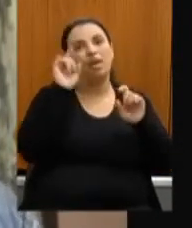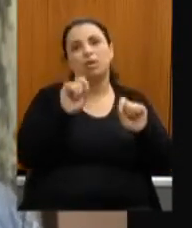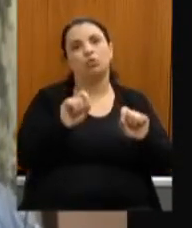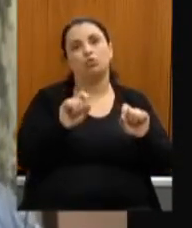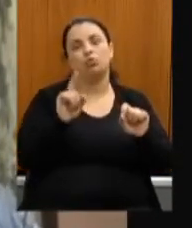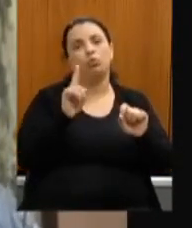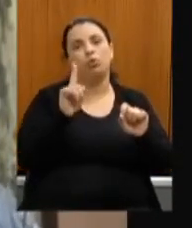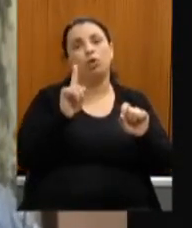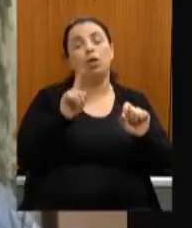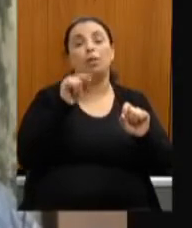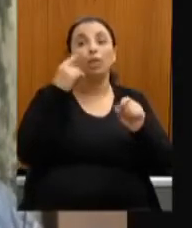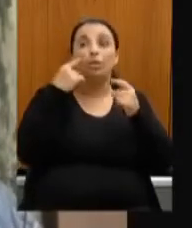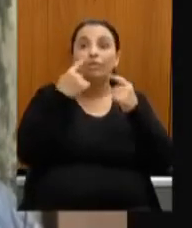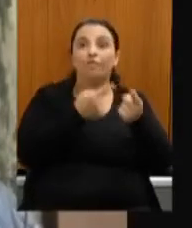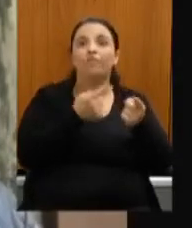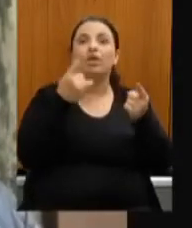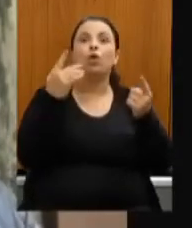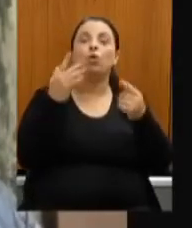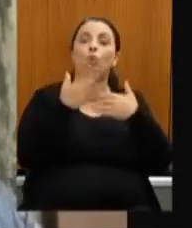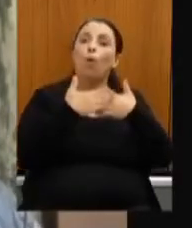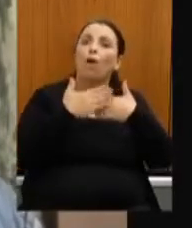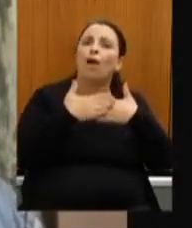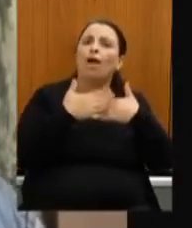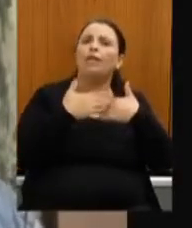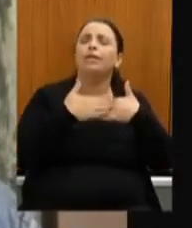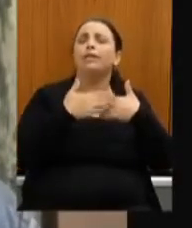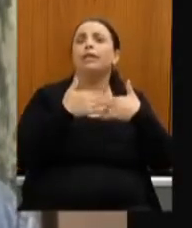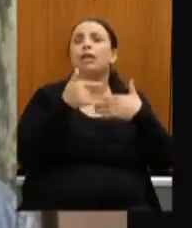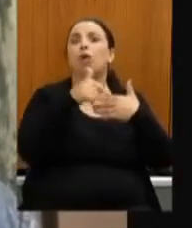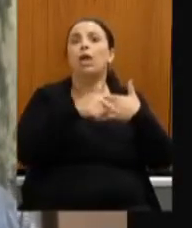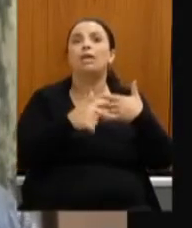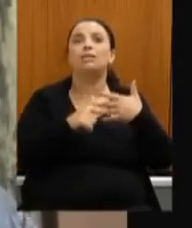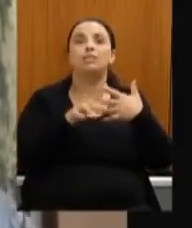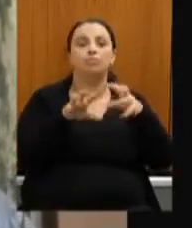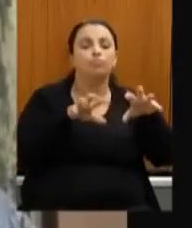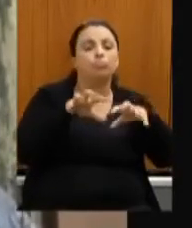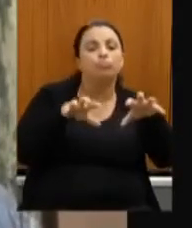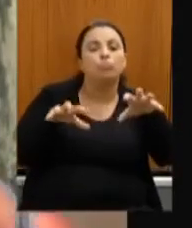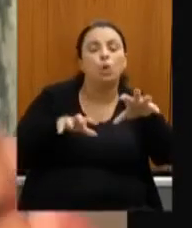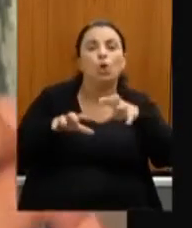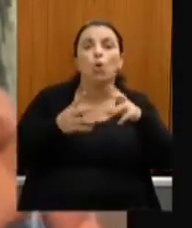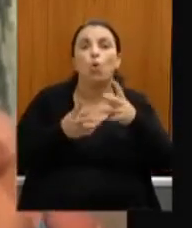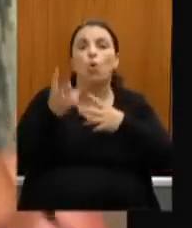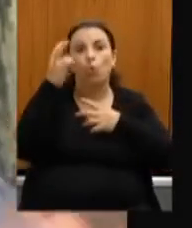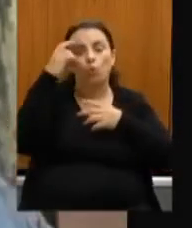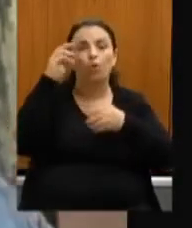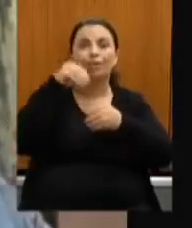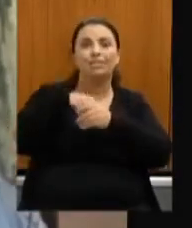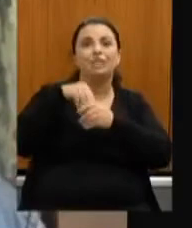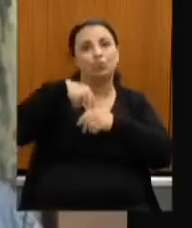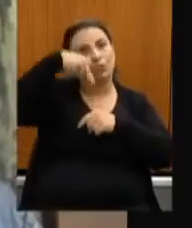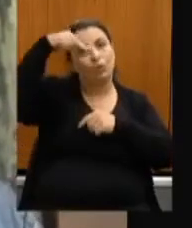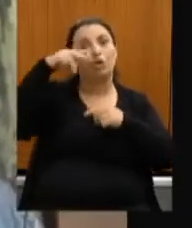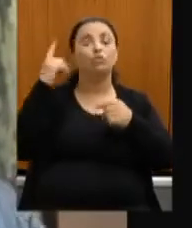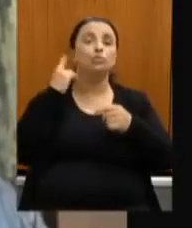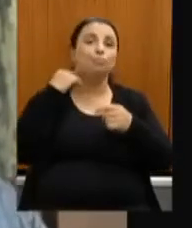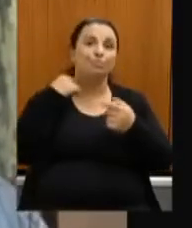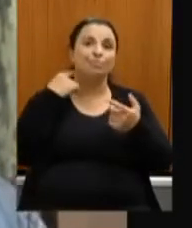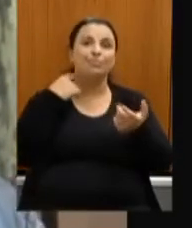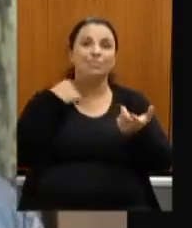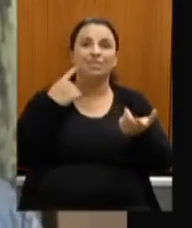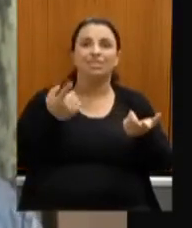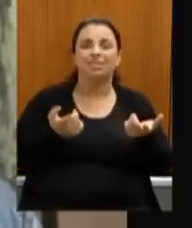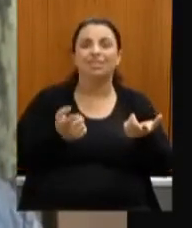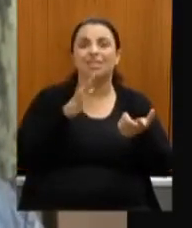ver com carinho essa questão dessas desses nichos culturais e de turismo que nós